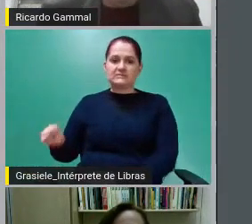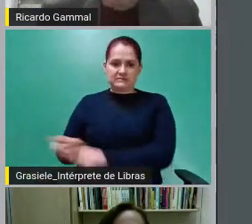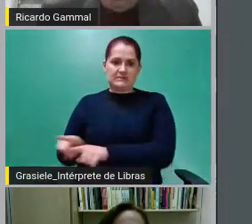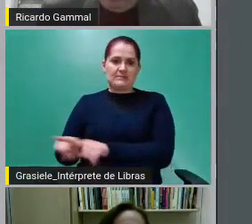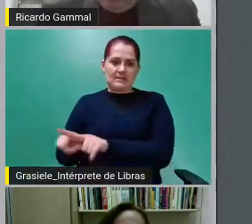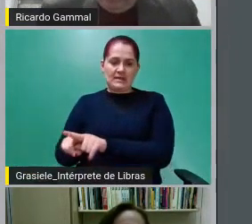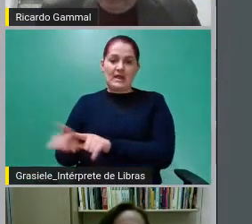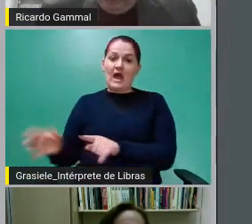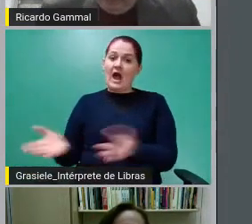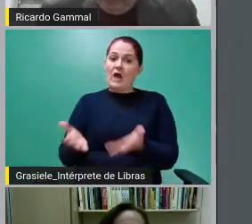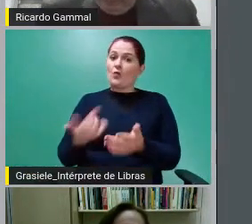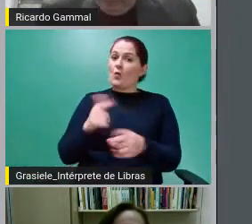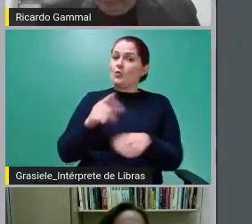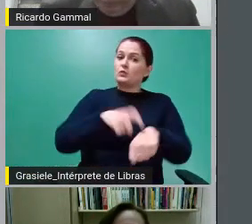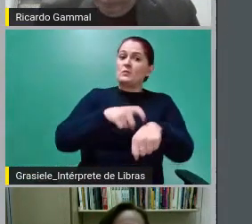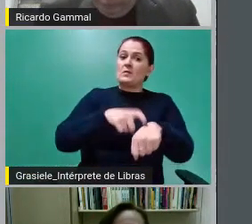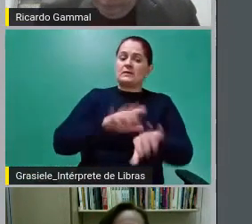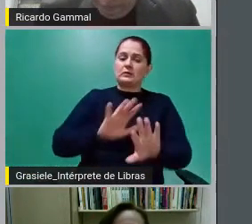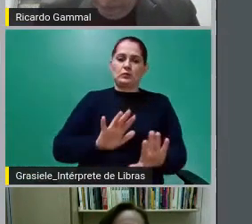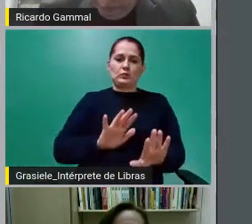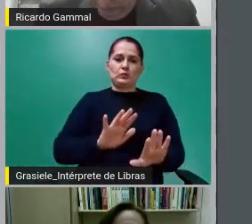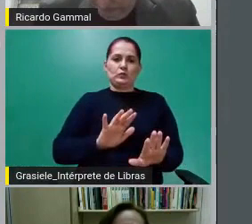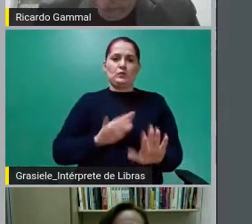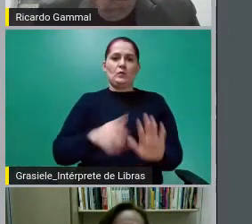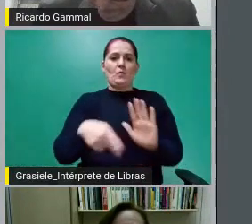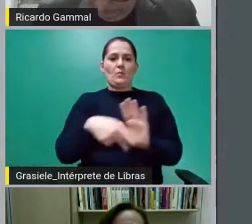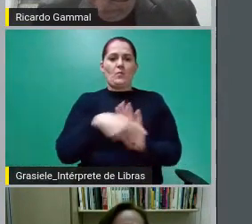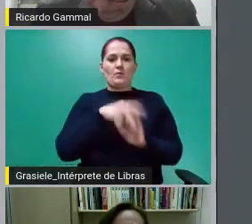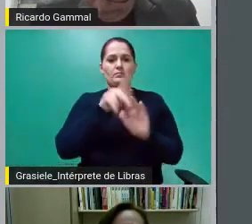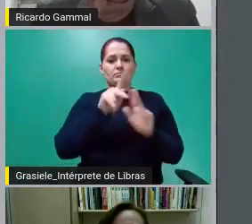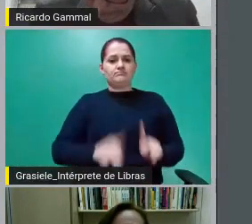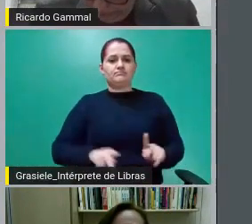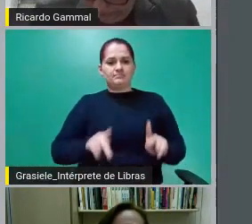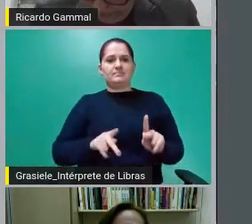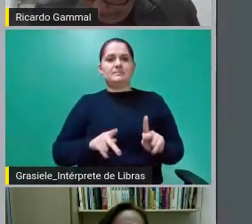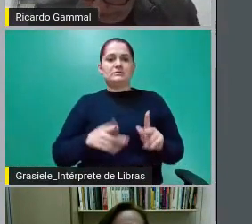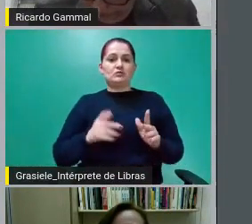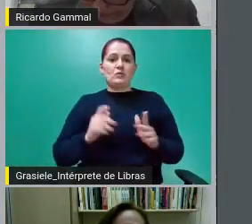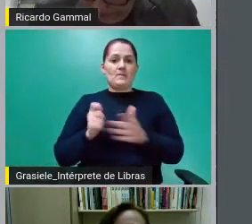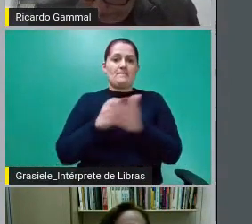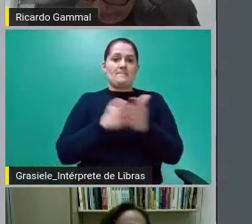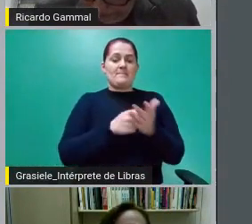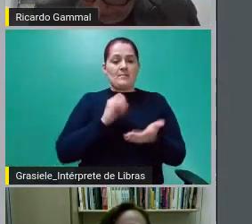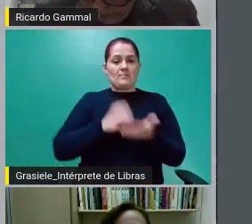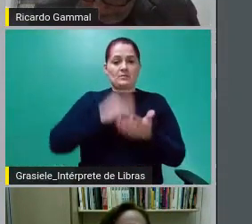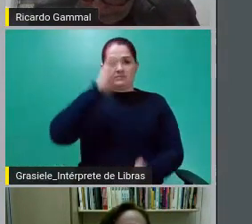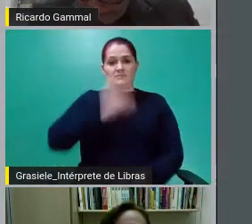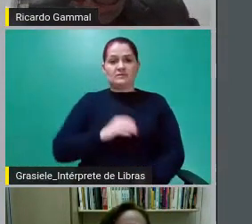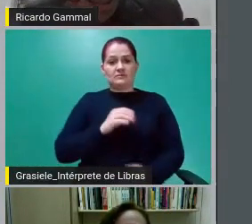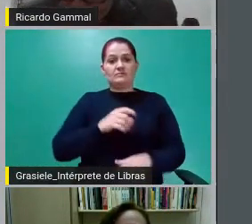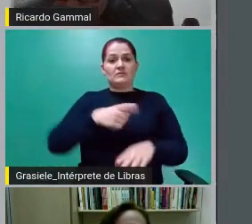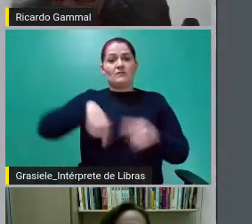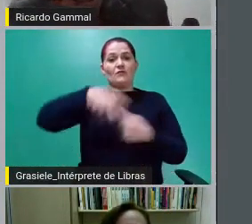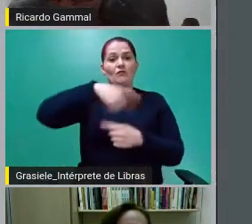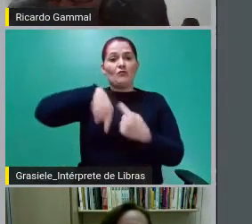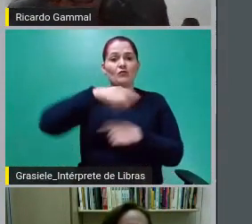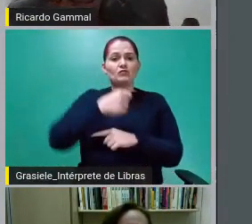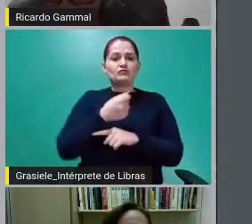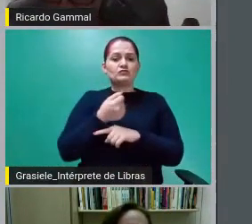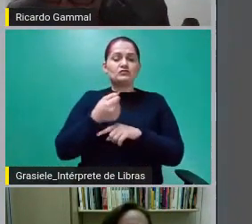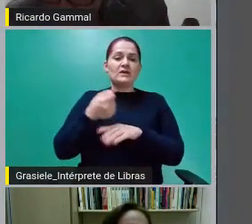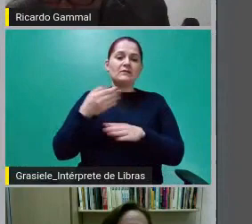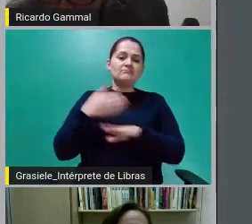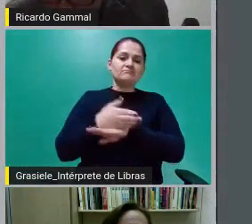coisa, falando do dinheiro pago pelos contribuintes. Outro fluxo, fluxo de crédito tributário arrecadado.